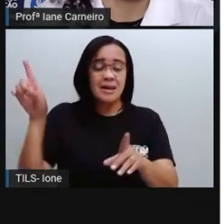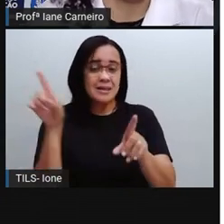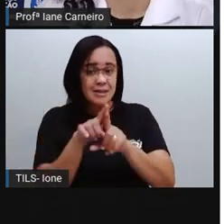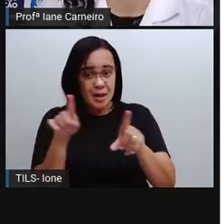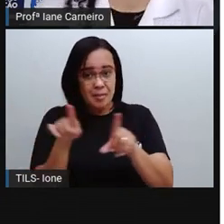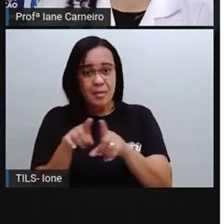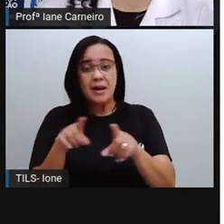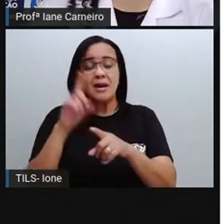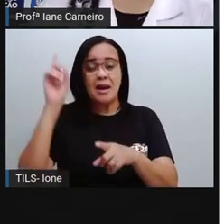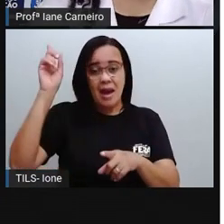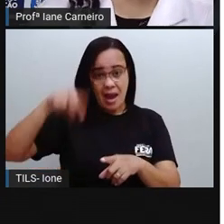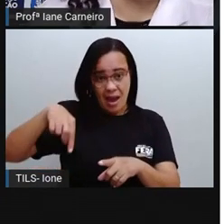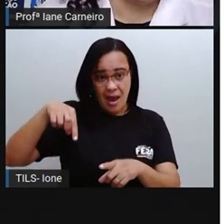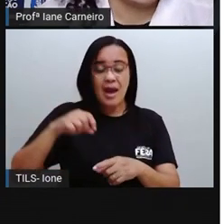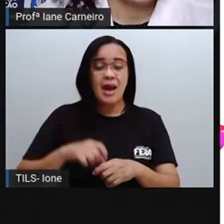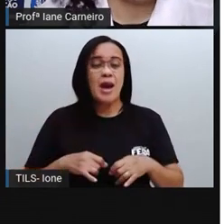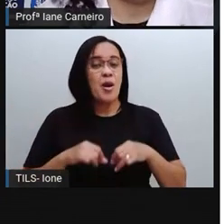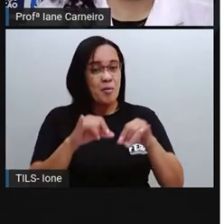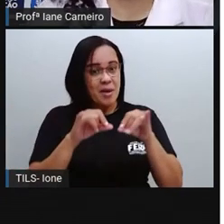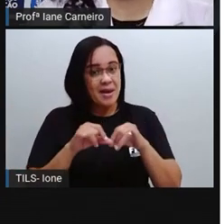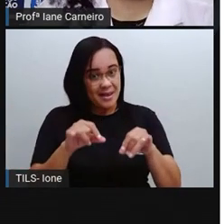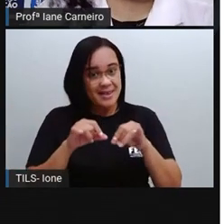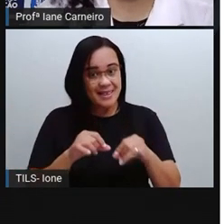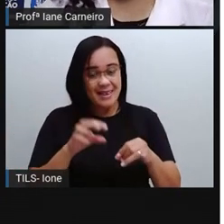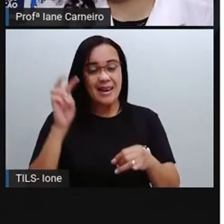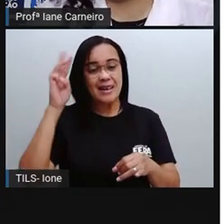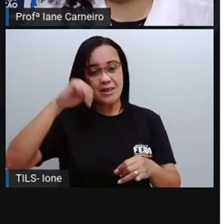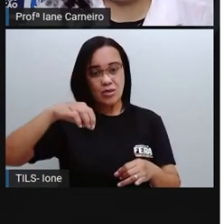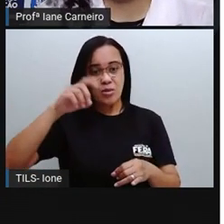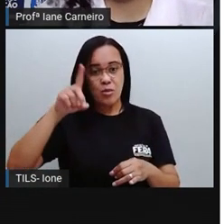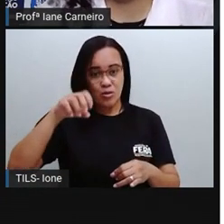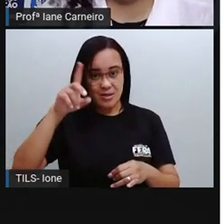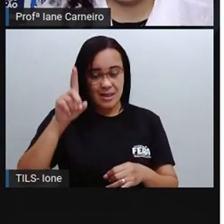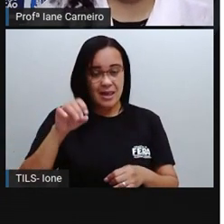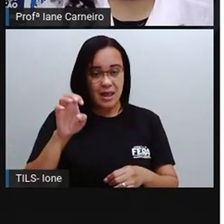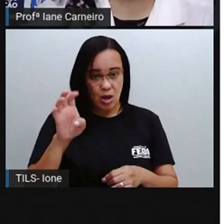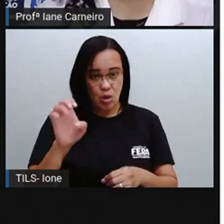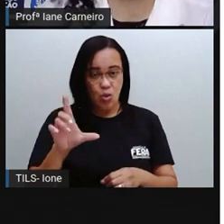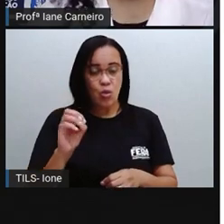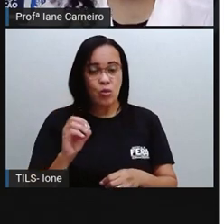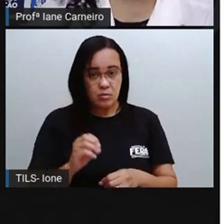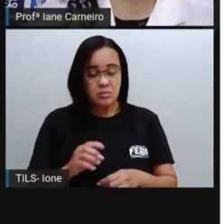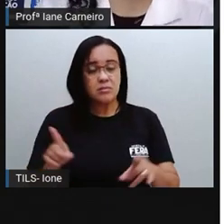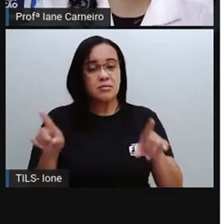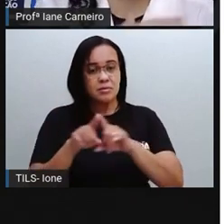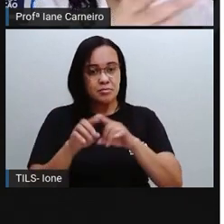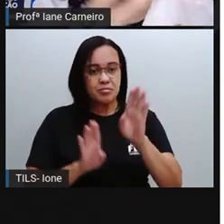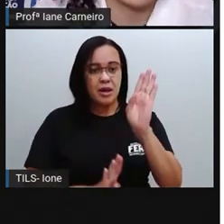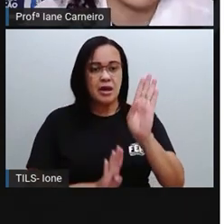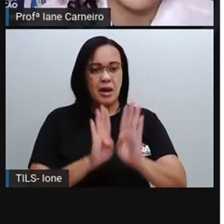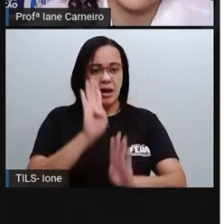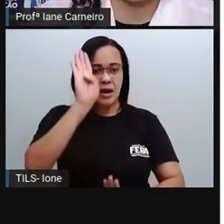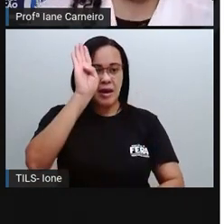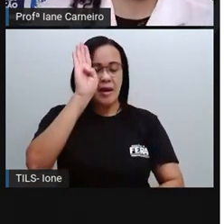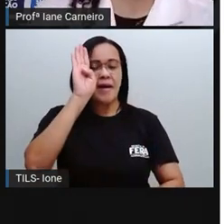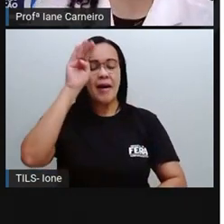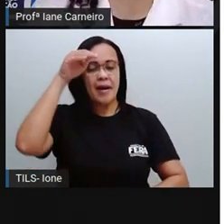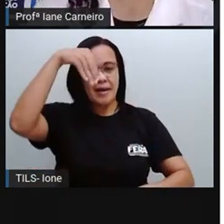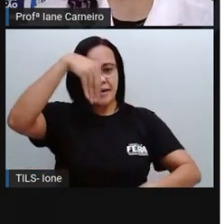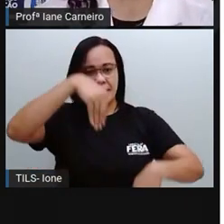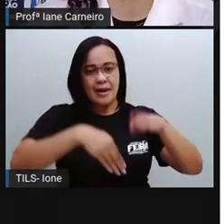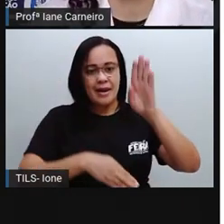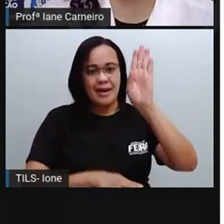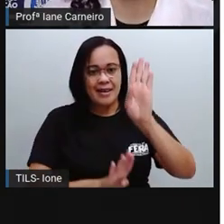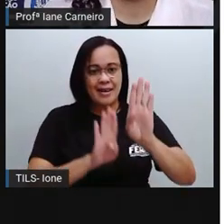enganada, né? E aqui é lindíssimo também. Quando a gente sobe aqui no elevador pra gente ter essa visão maravilhosa, é